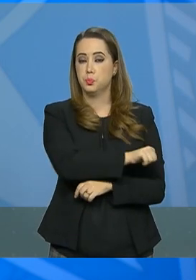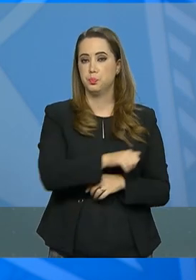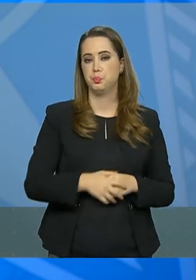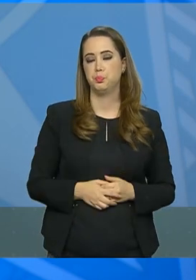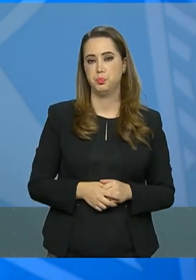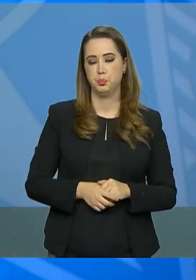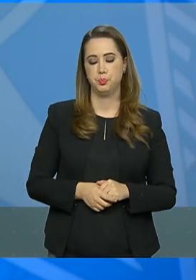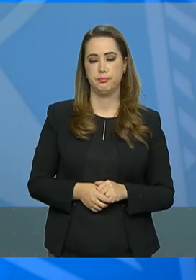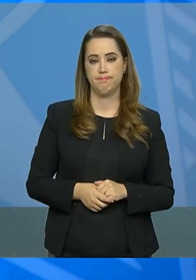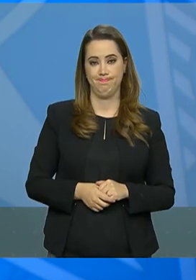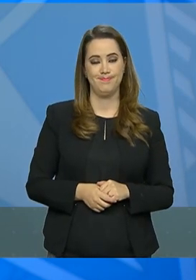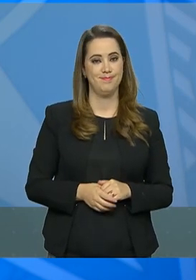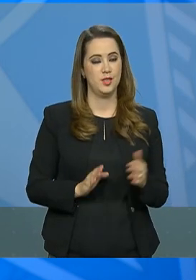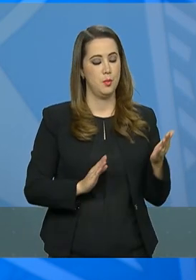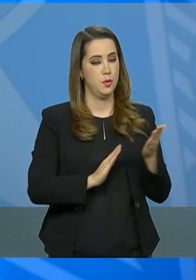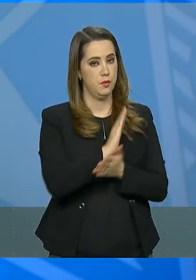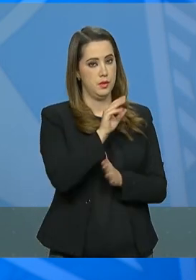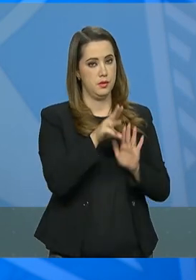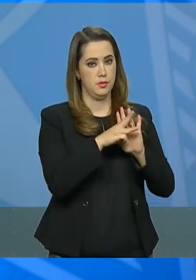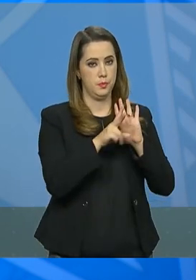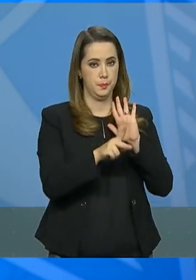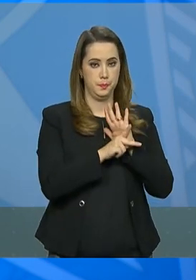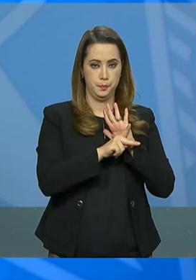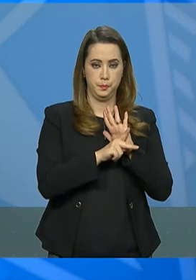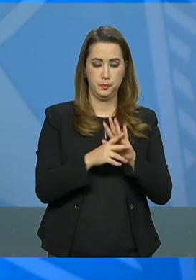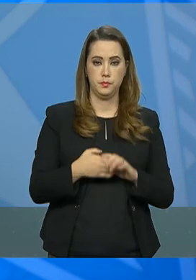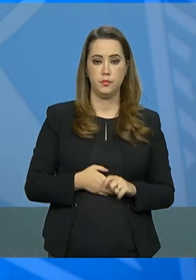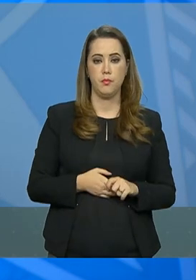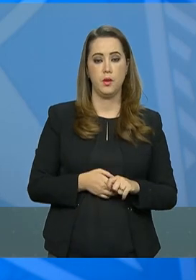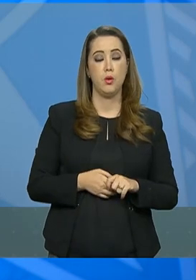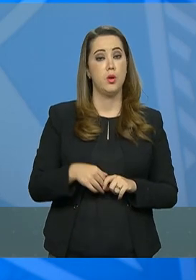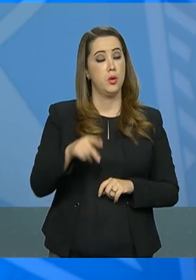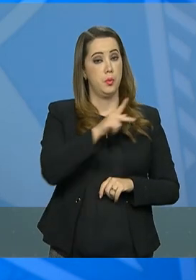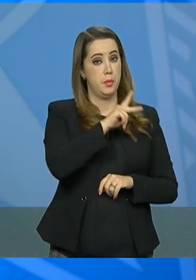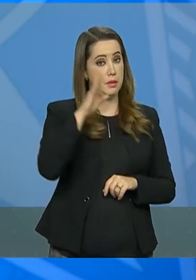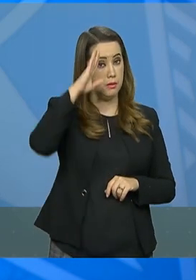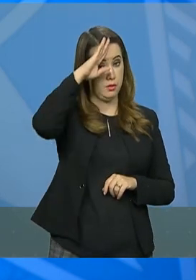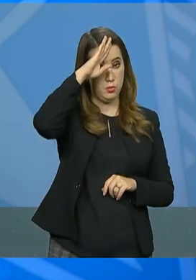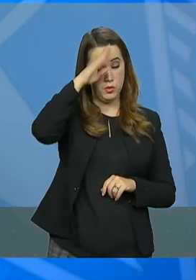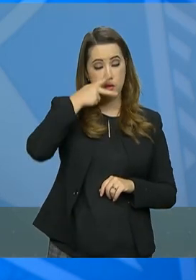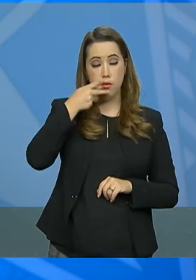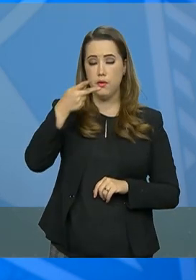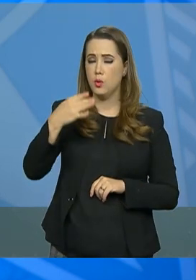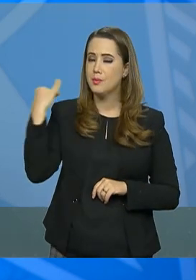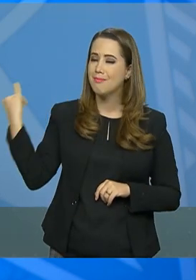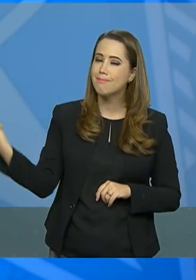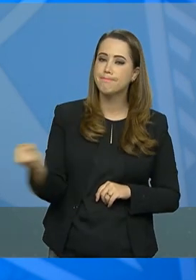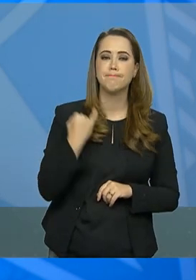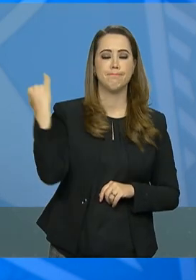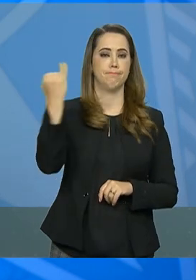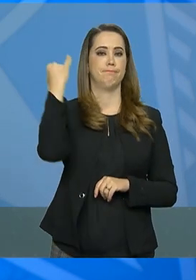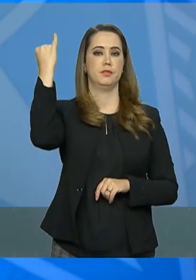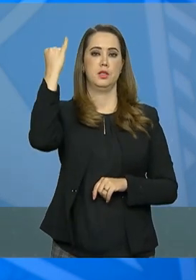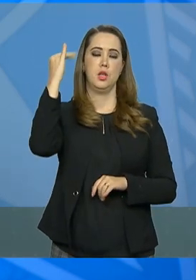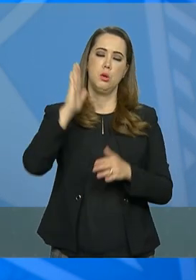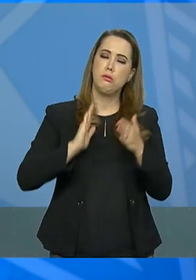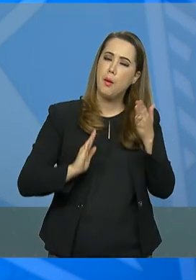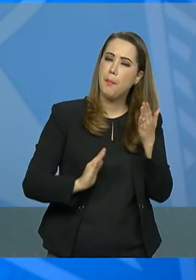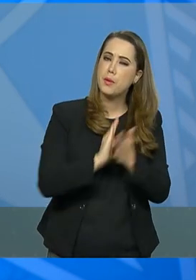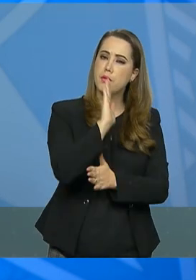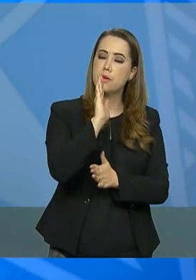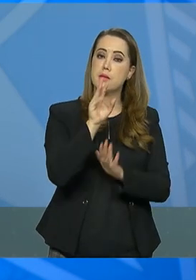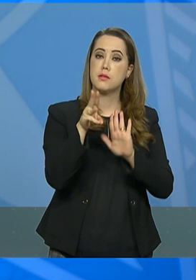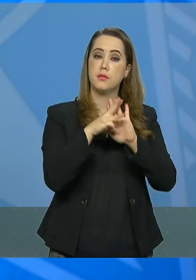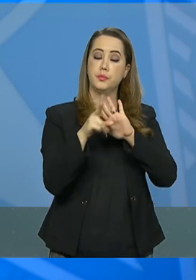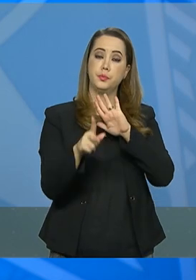Aprovação das medidas provisórias. O presidente destacou a importância da aprovação